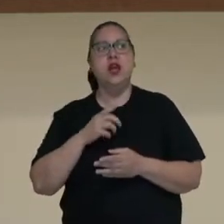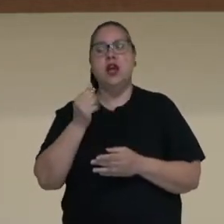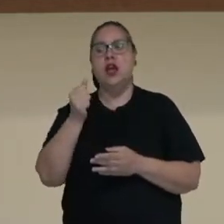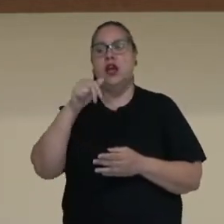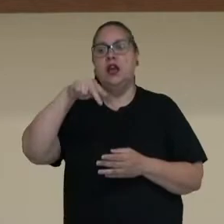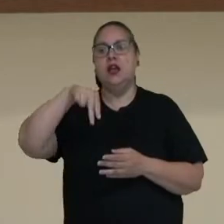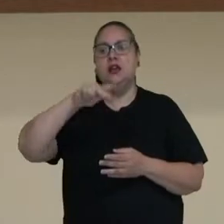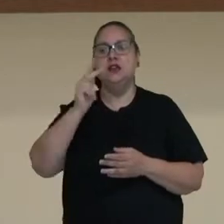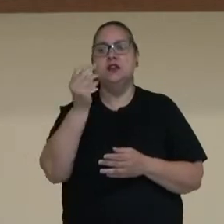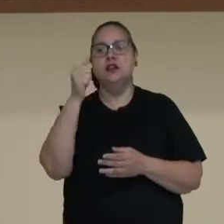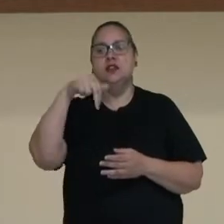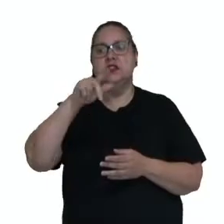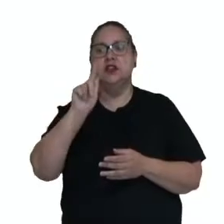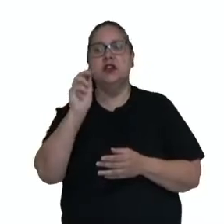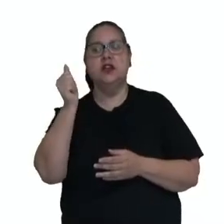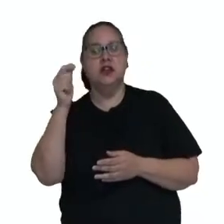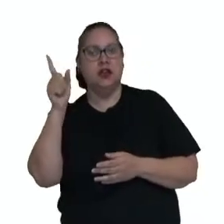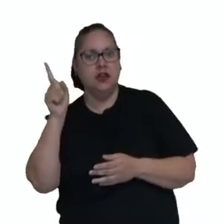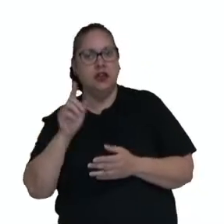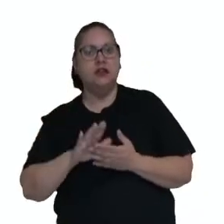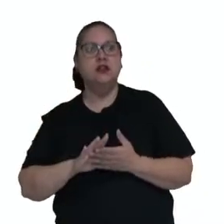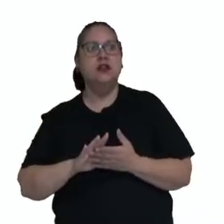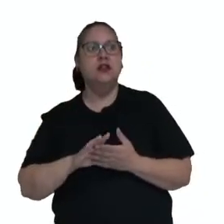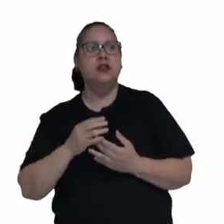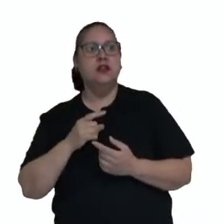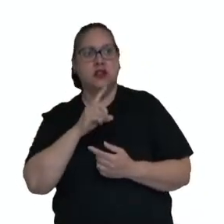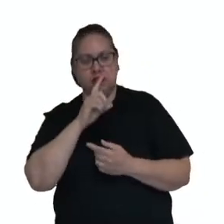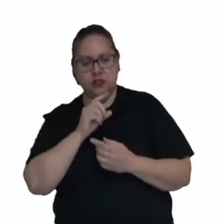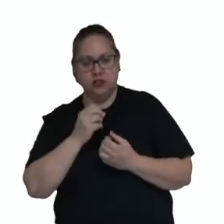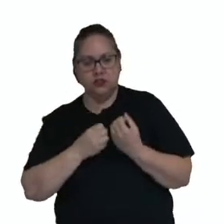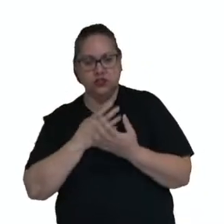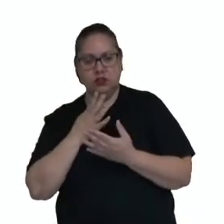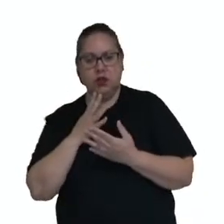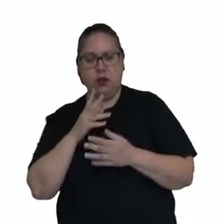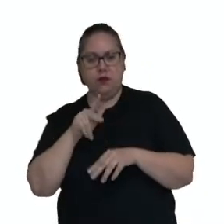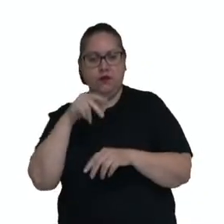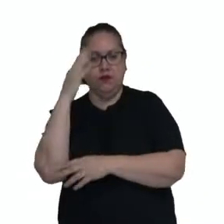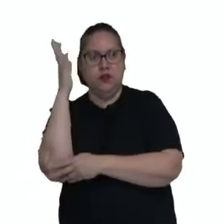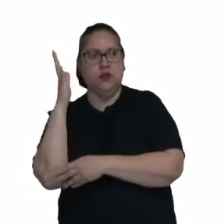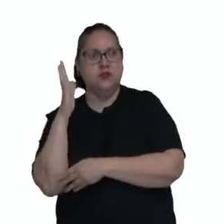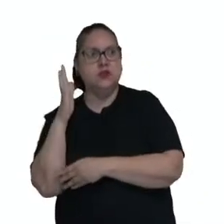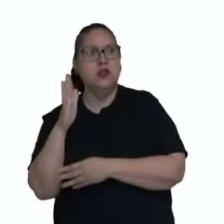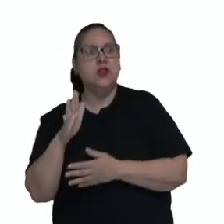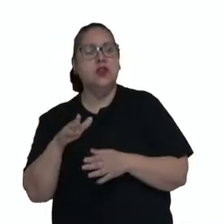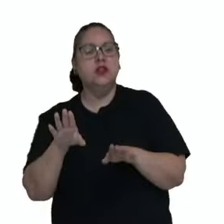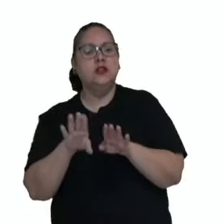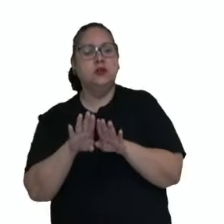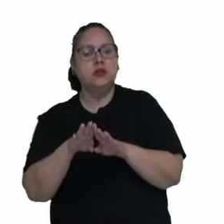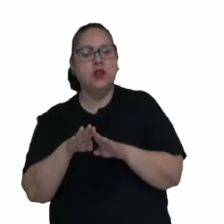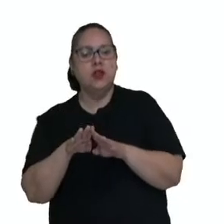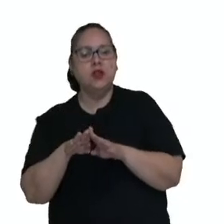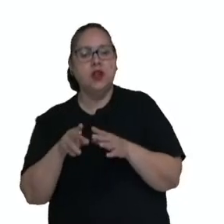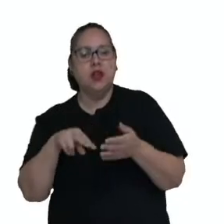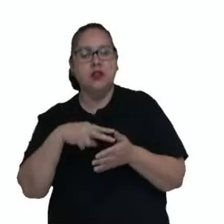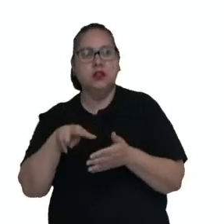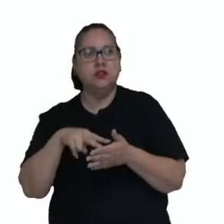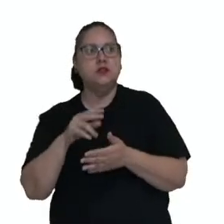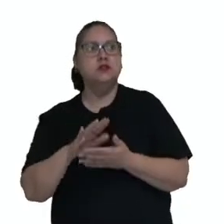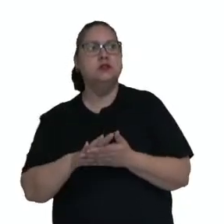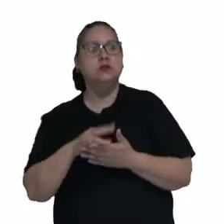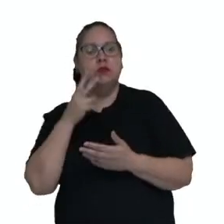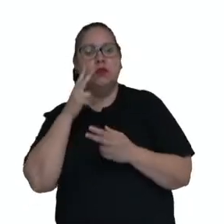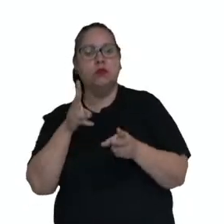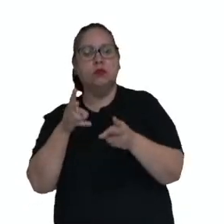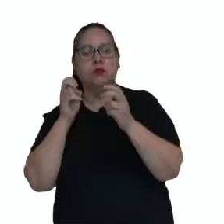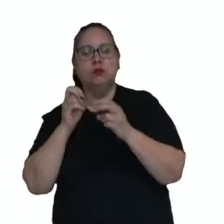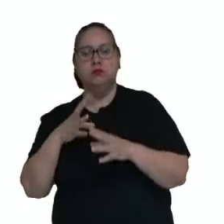que é o gênio da floresta, por a ser, que é a dança religiosa dos tupis. Mas olhando assim o que eu já noto